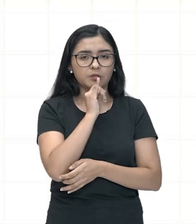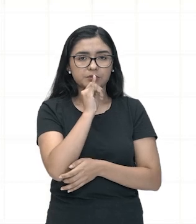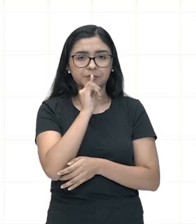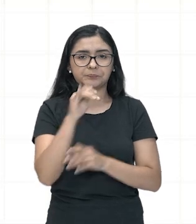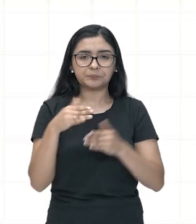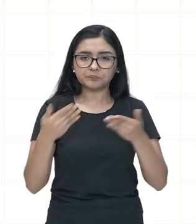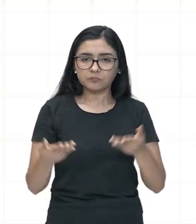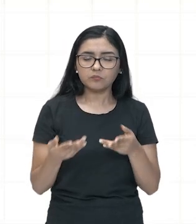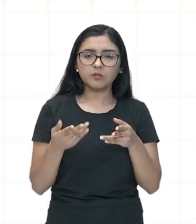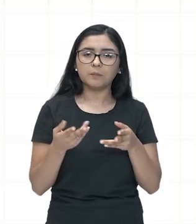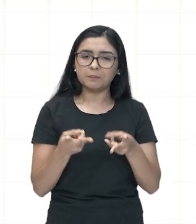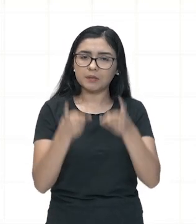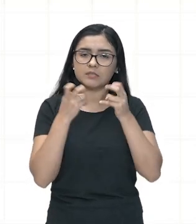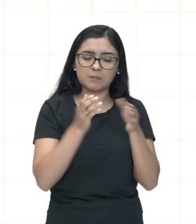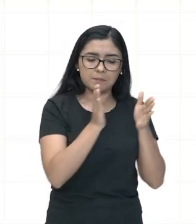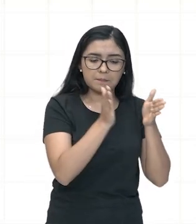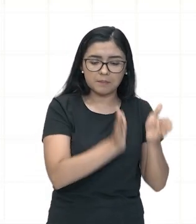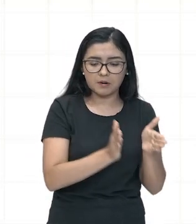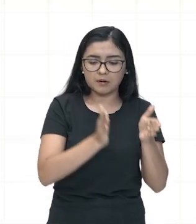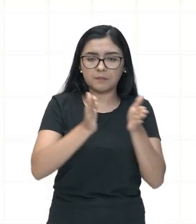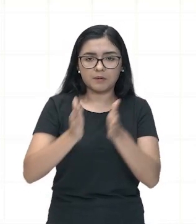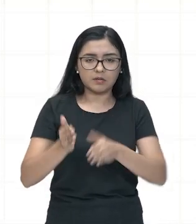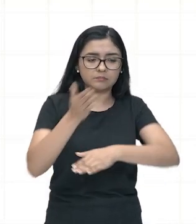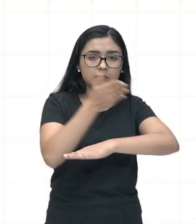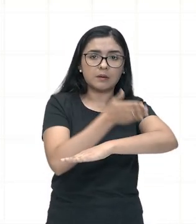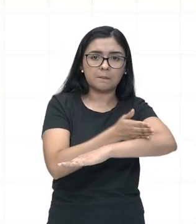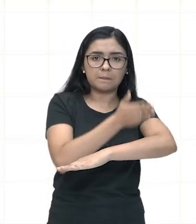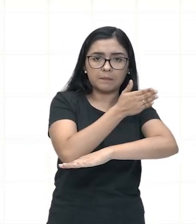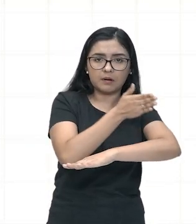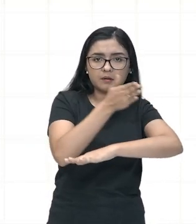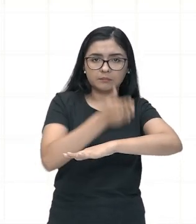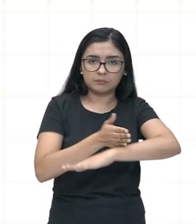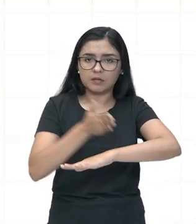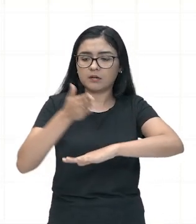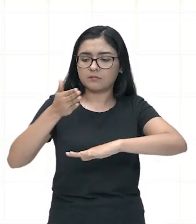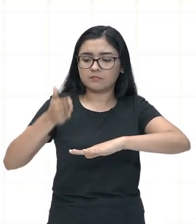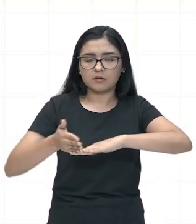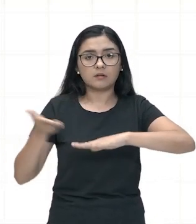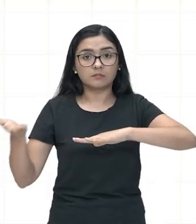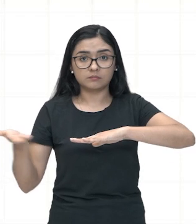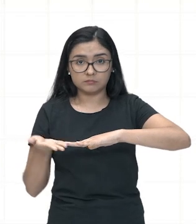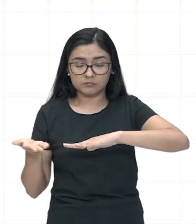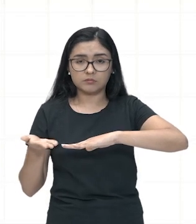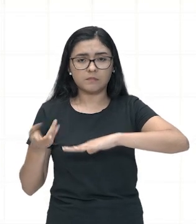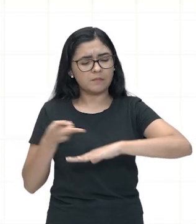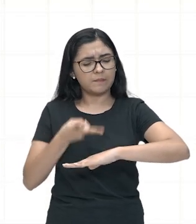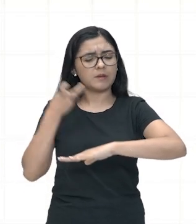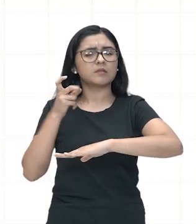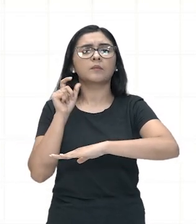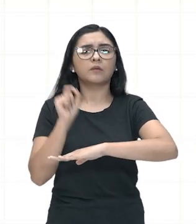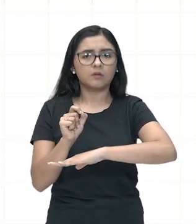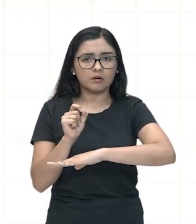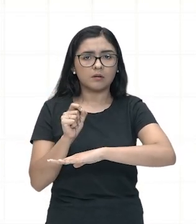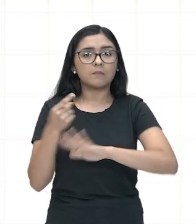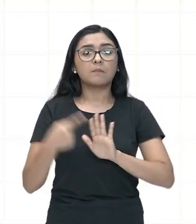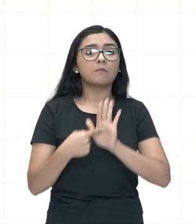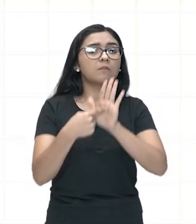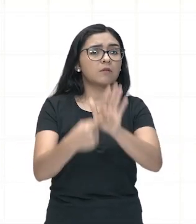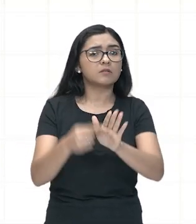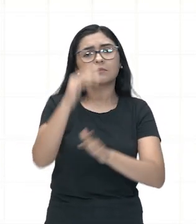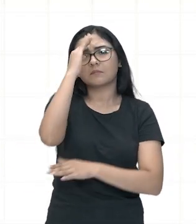quando a gente vê a divisão em períodos como Idade Antiga, Idade Média, Idade Moderna e Contemporânea, reflete